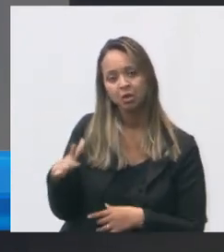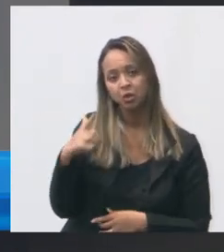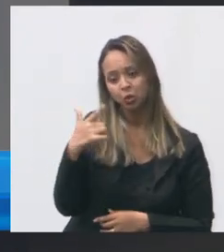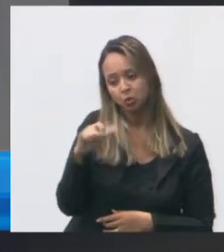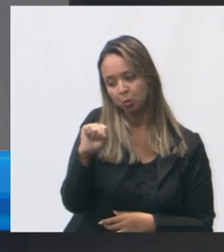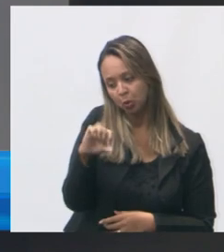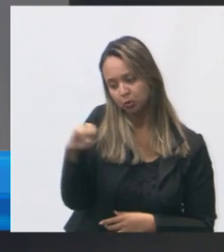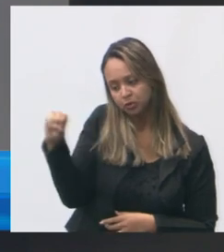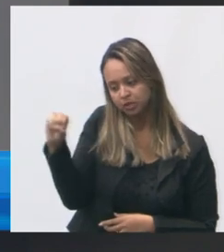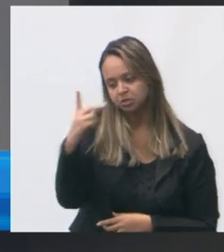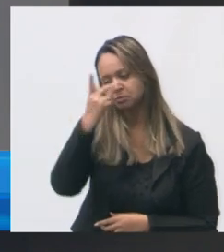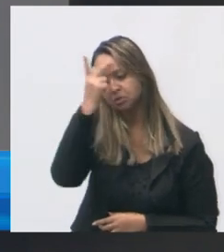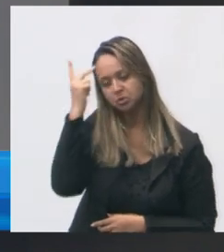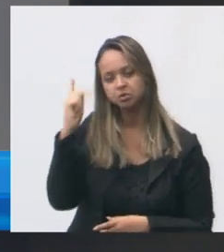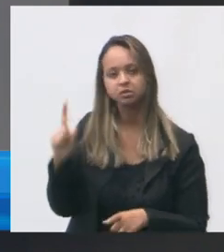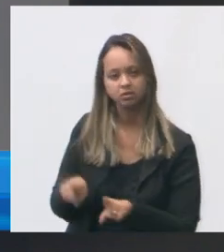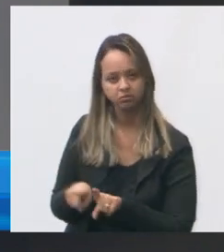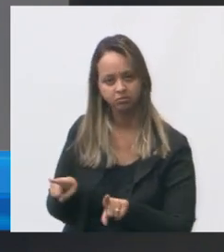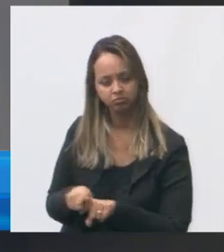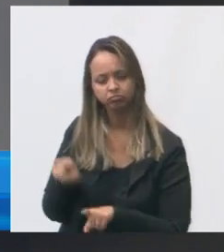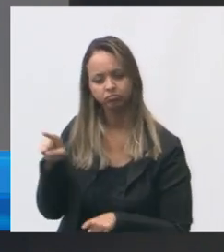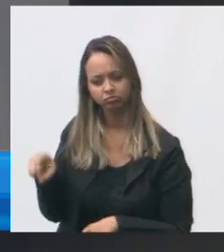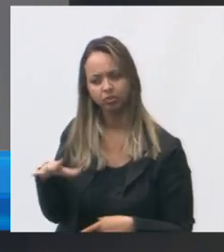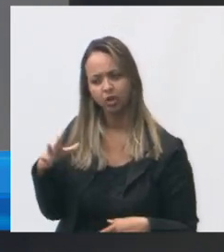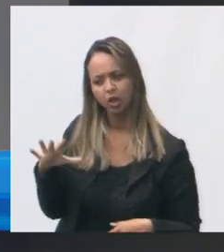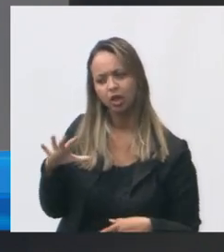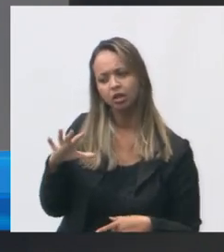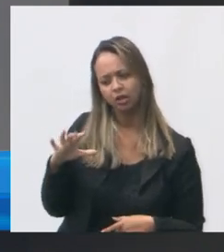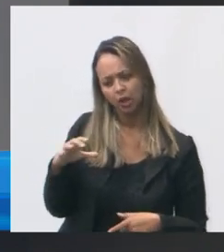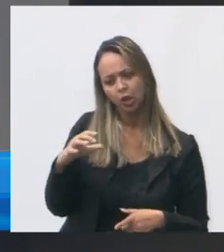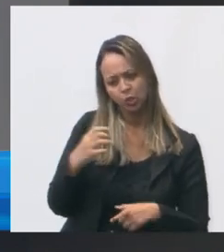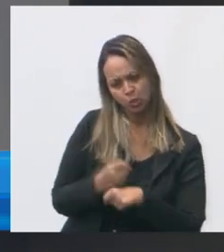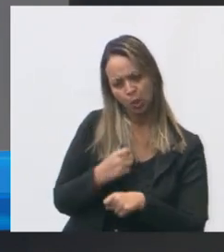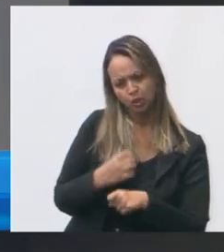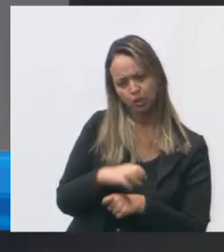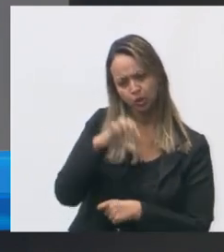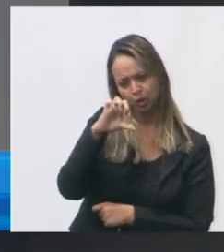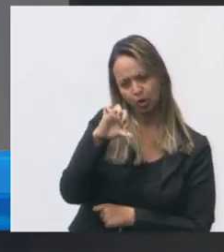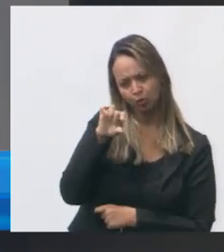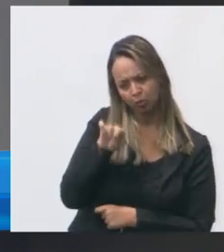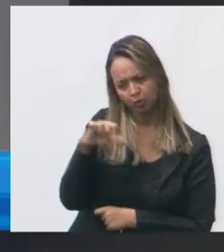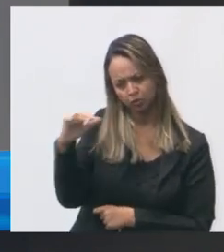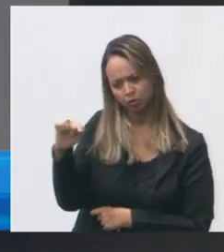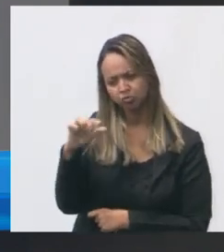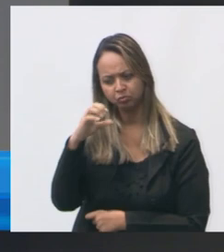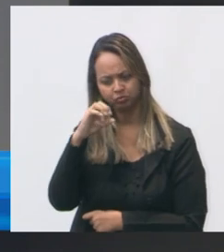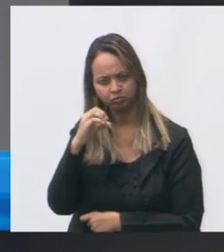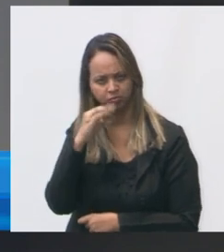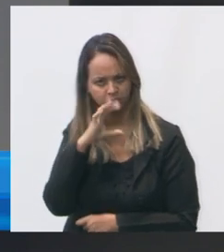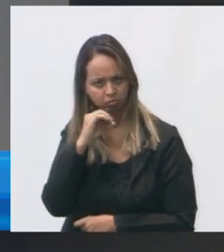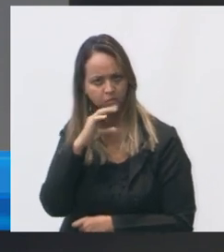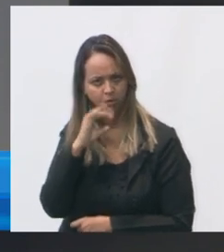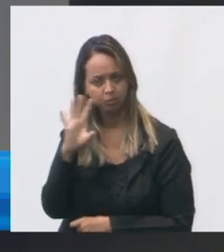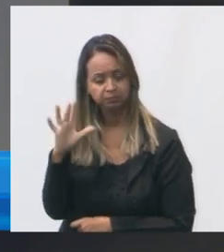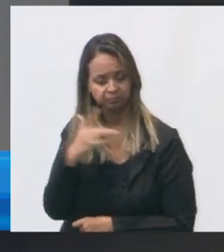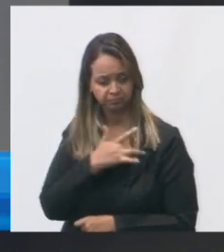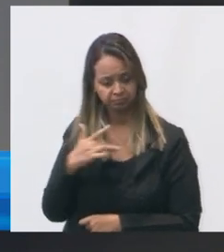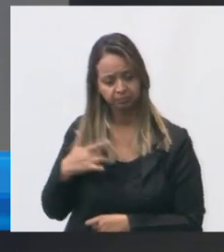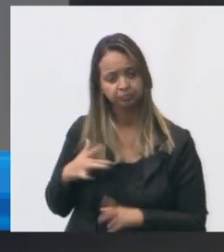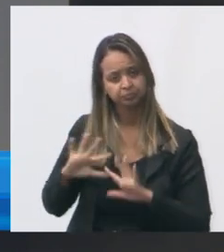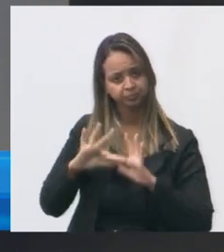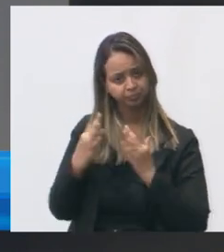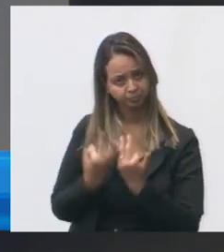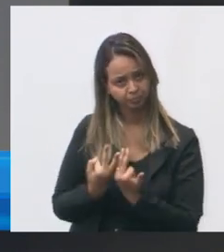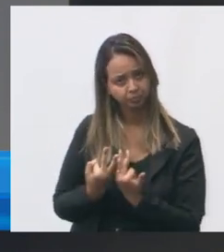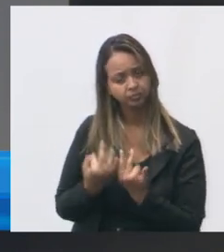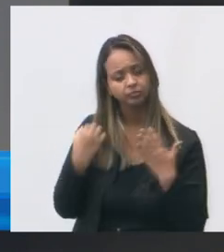pessoas tem uma nota muito boa lá também 9.27 2.9 conta com duas equipes de saúde da família atendimento clínico